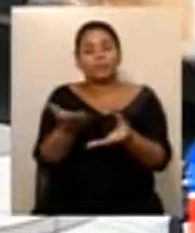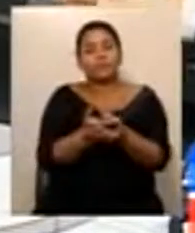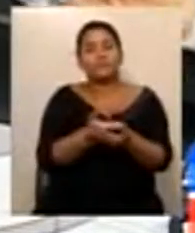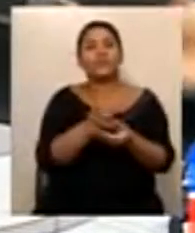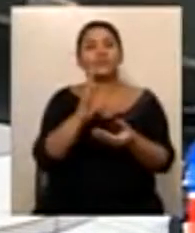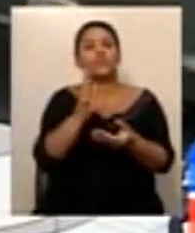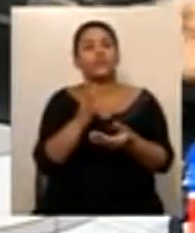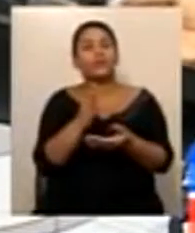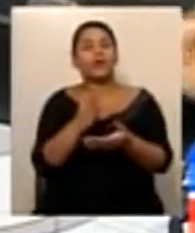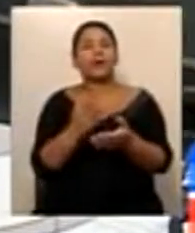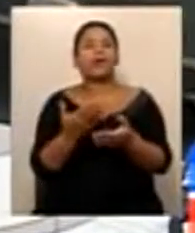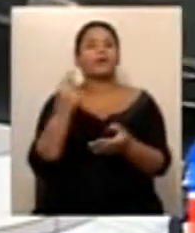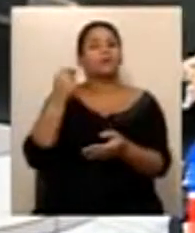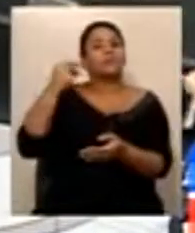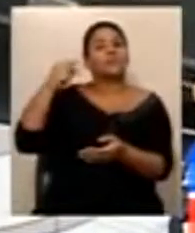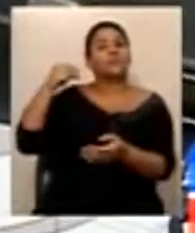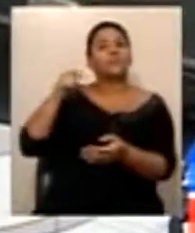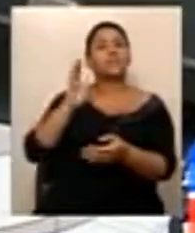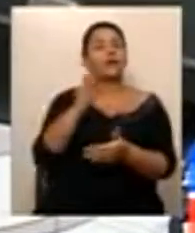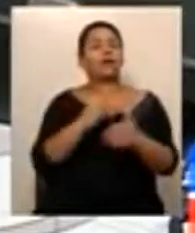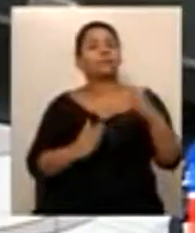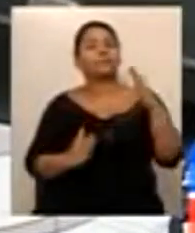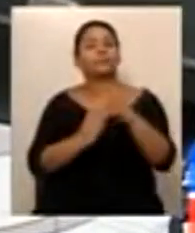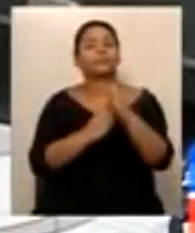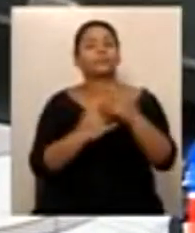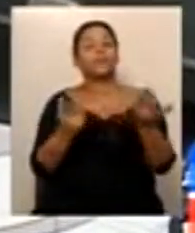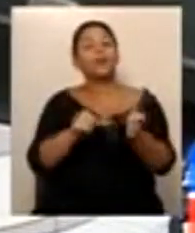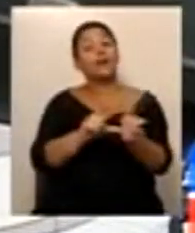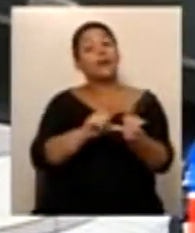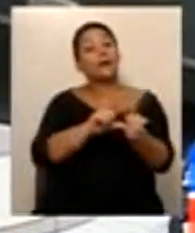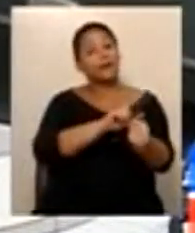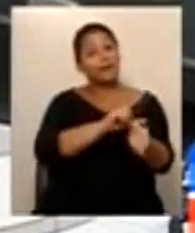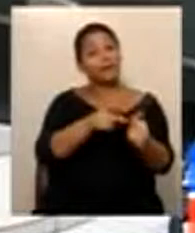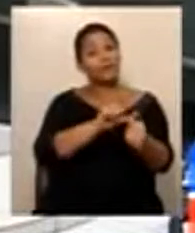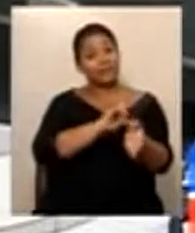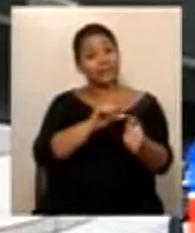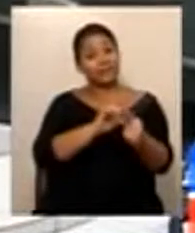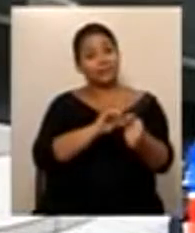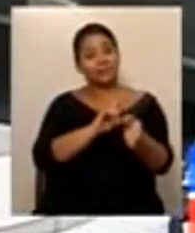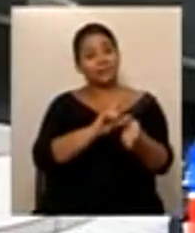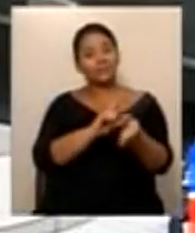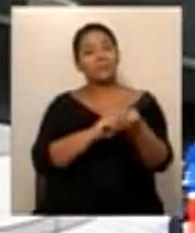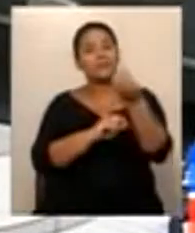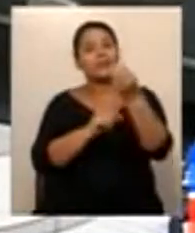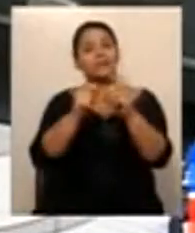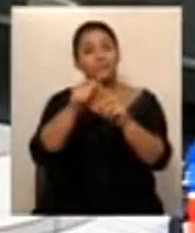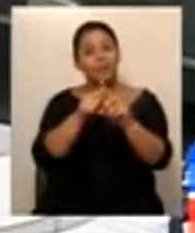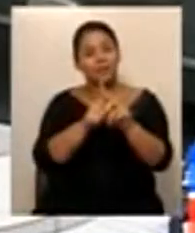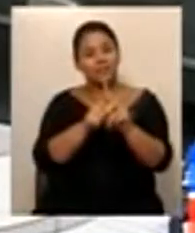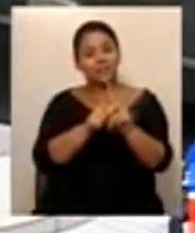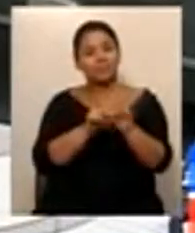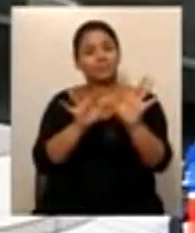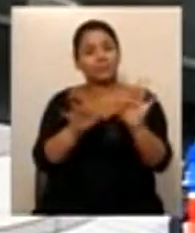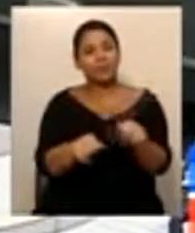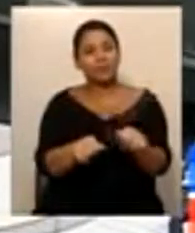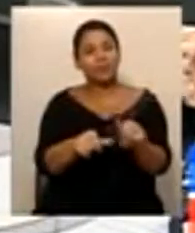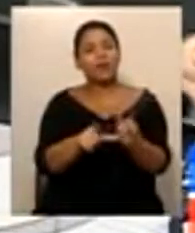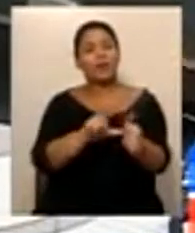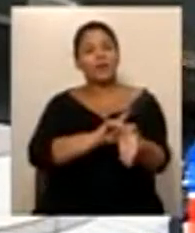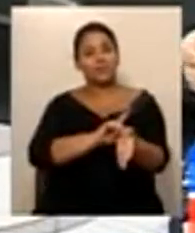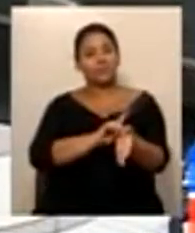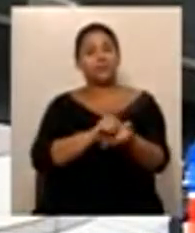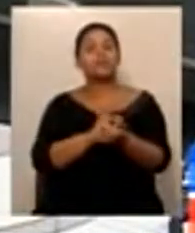e que, antes que encerre o semestre, nós pudéssemos, assim, fazer,